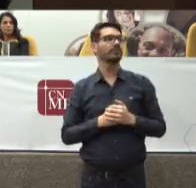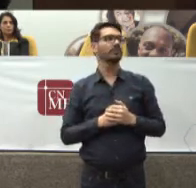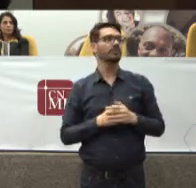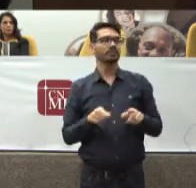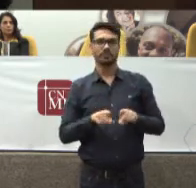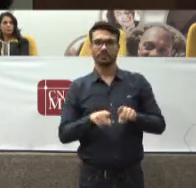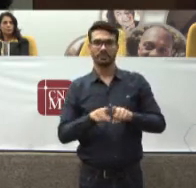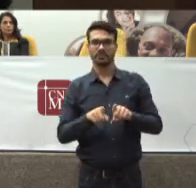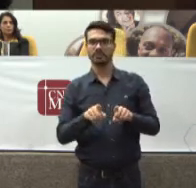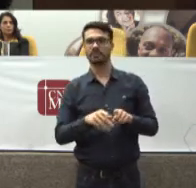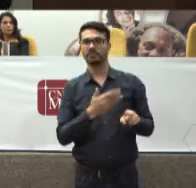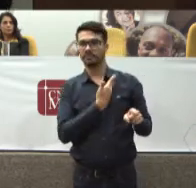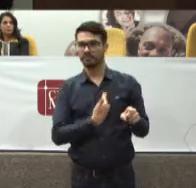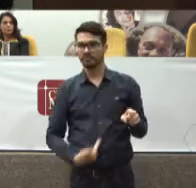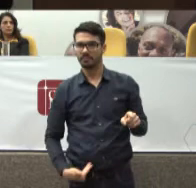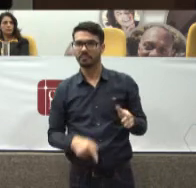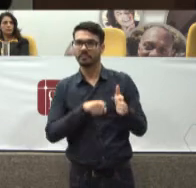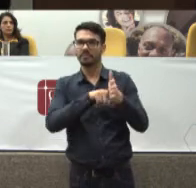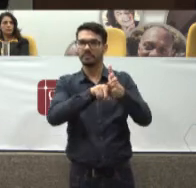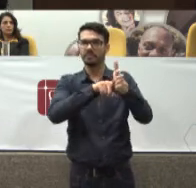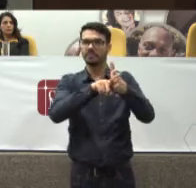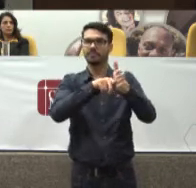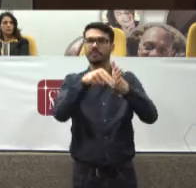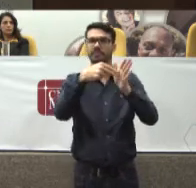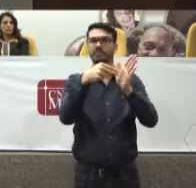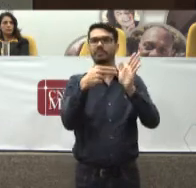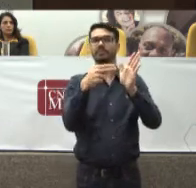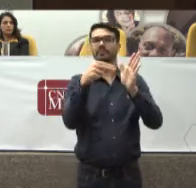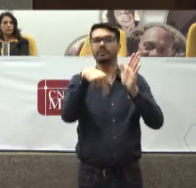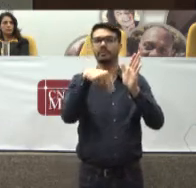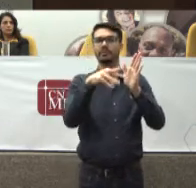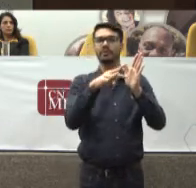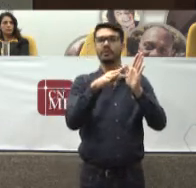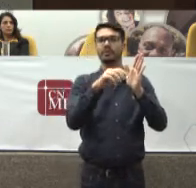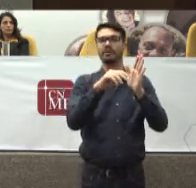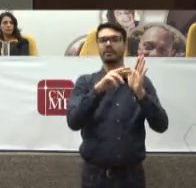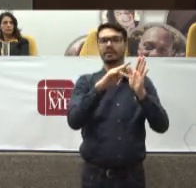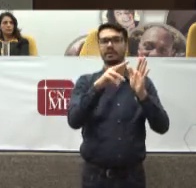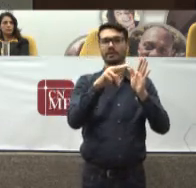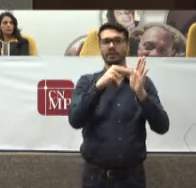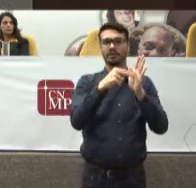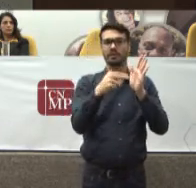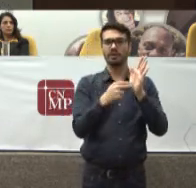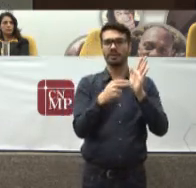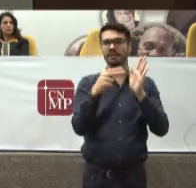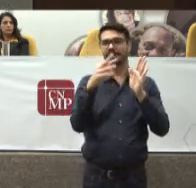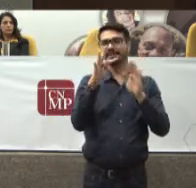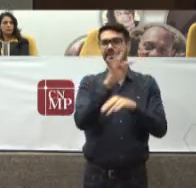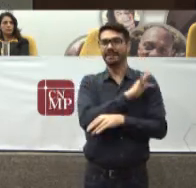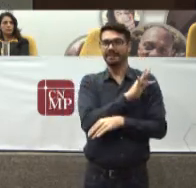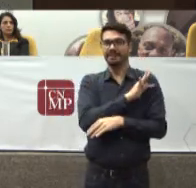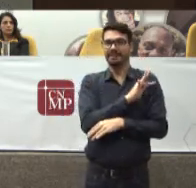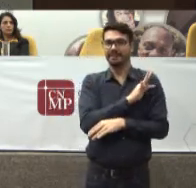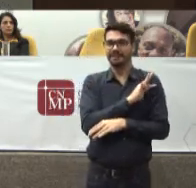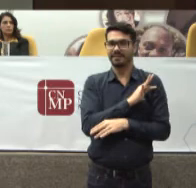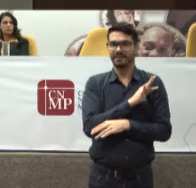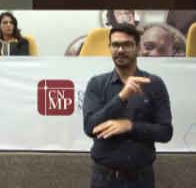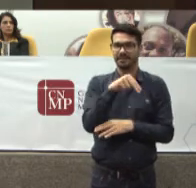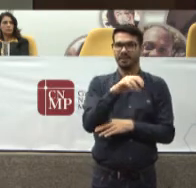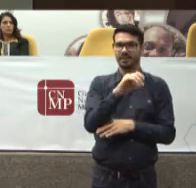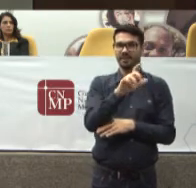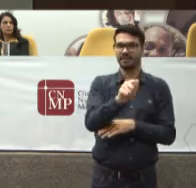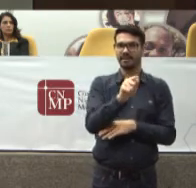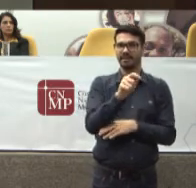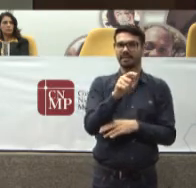pesquisa Para as notas técnicas Essa sessão pública De pesquisa Permite que Ministério Público Advogado Paciente